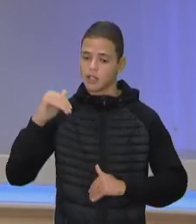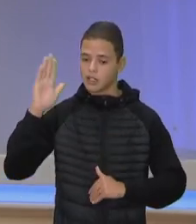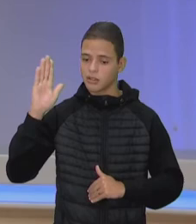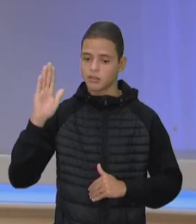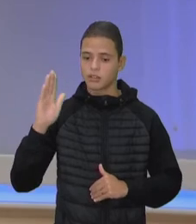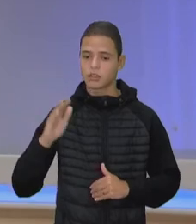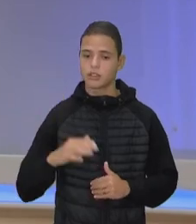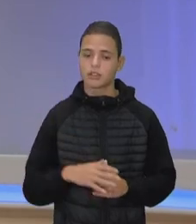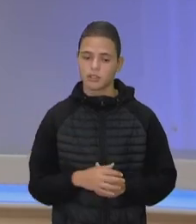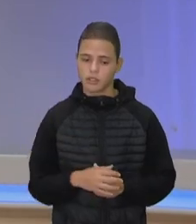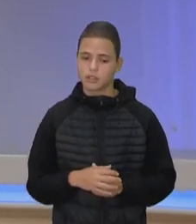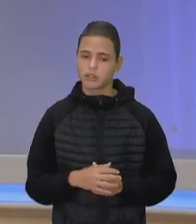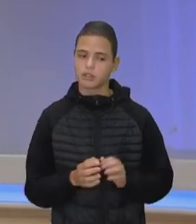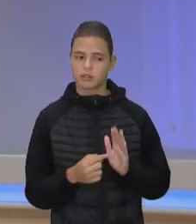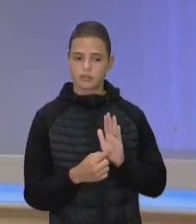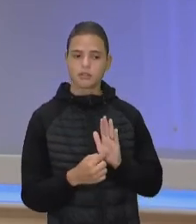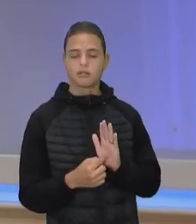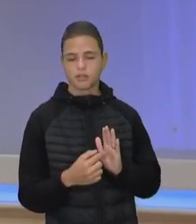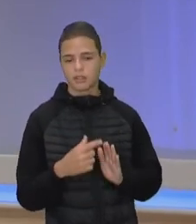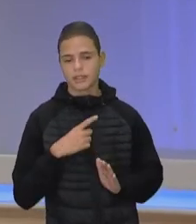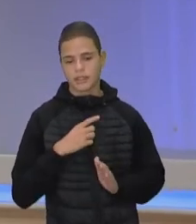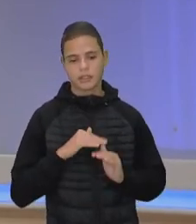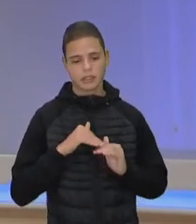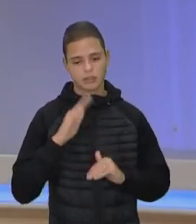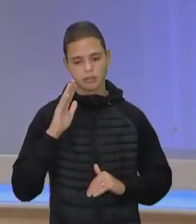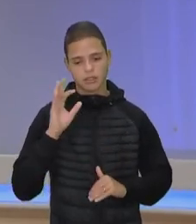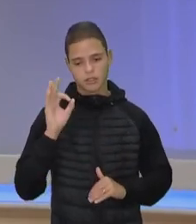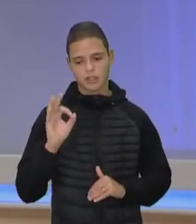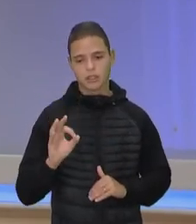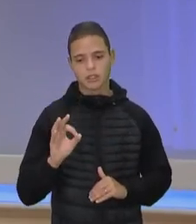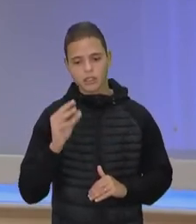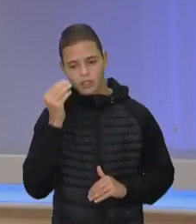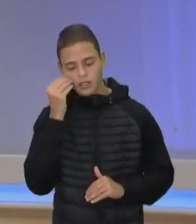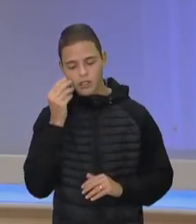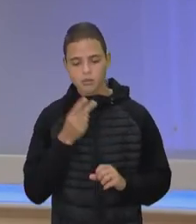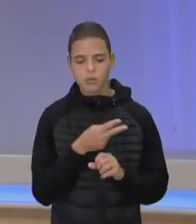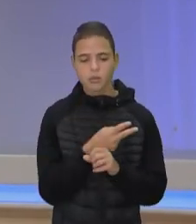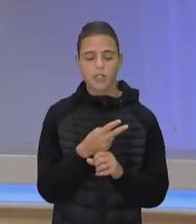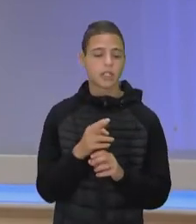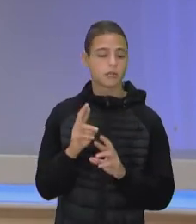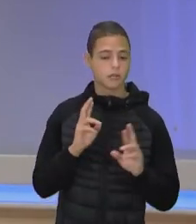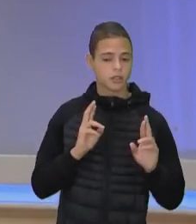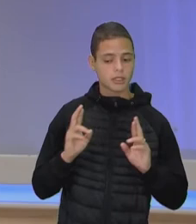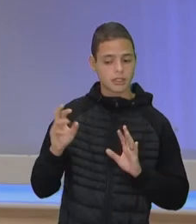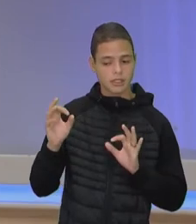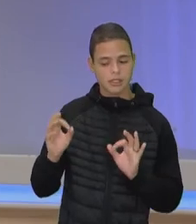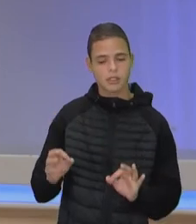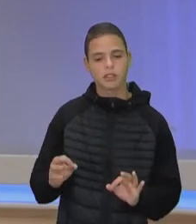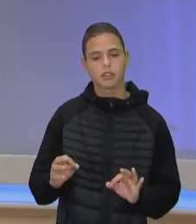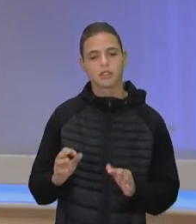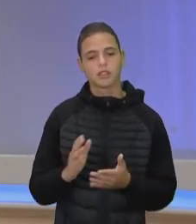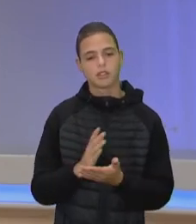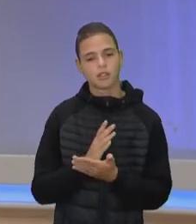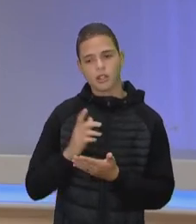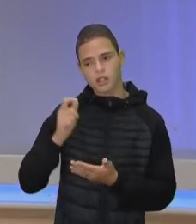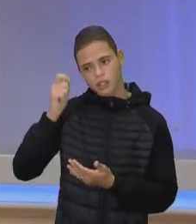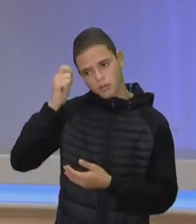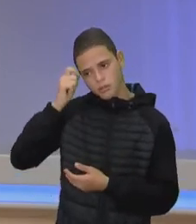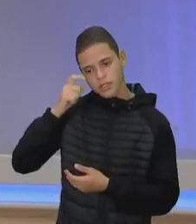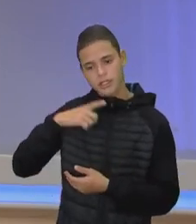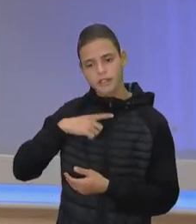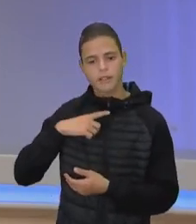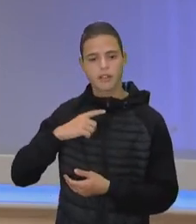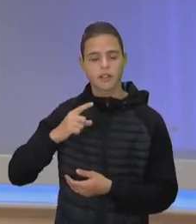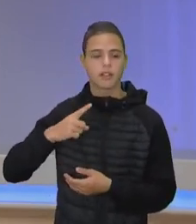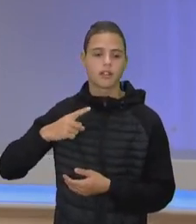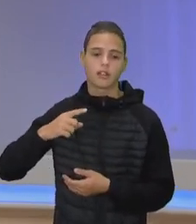constatação, né? Então, é aí que a gente vai buscar essas respostas. E é uma das hipóteses que, na